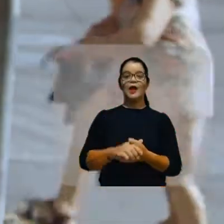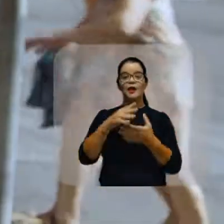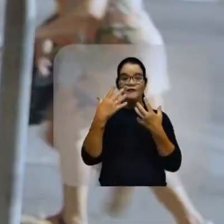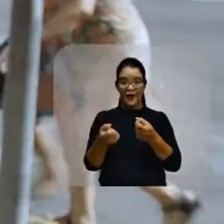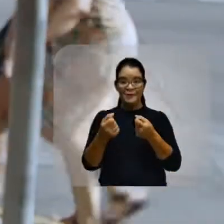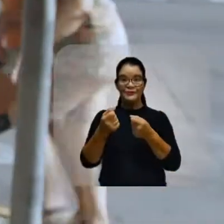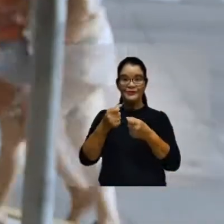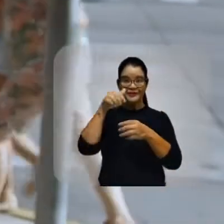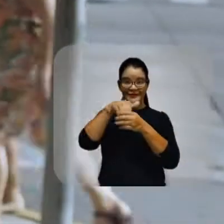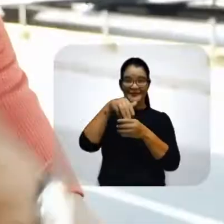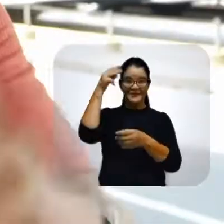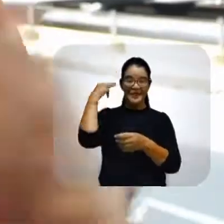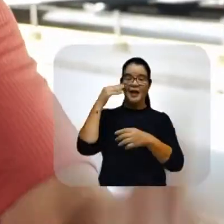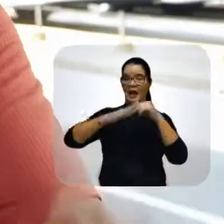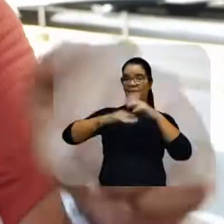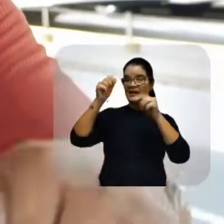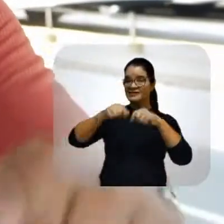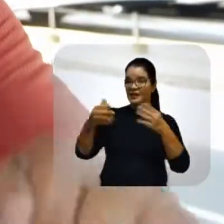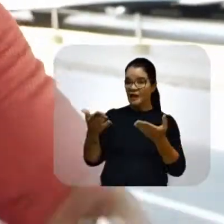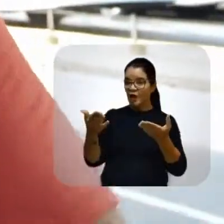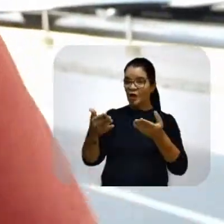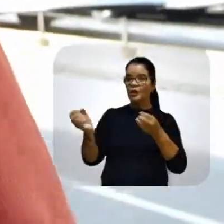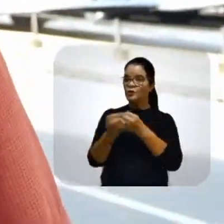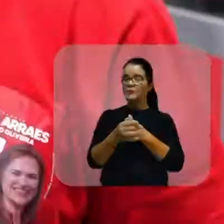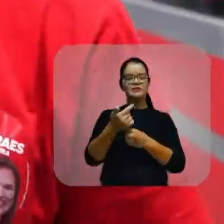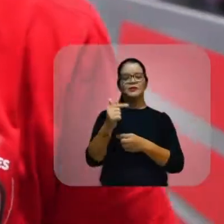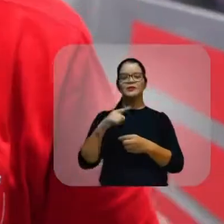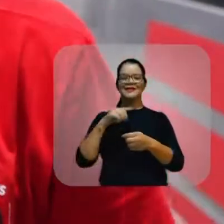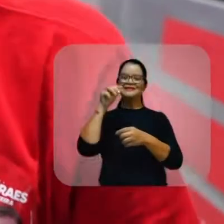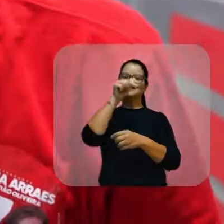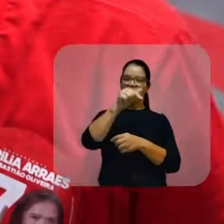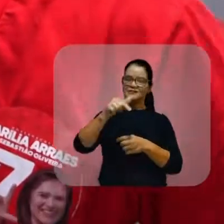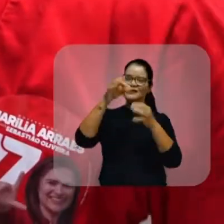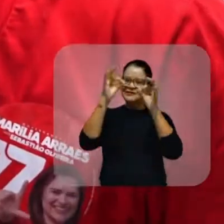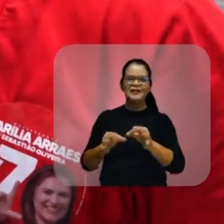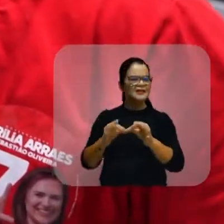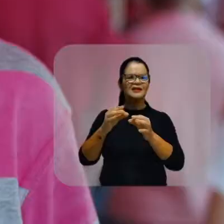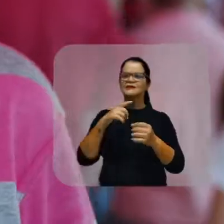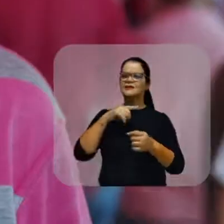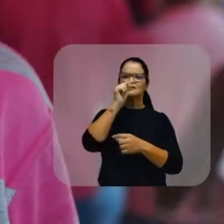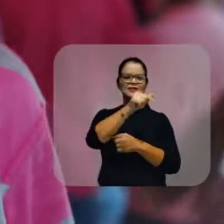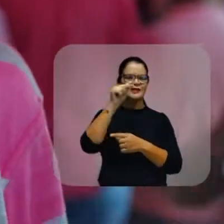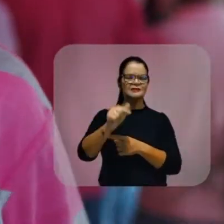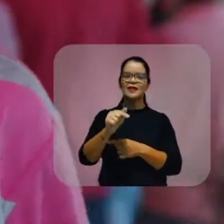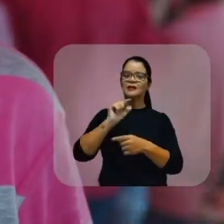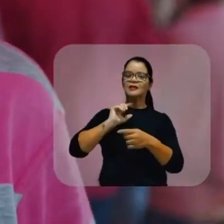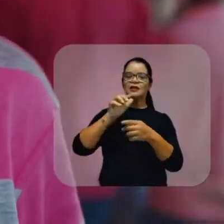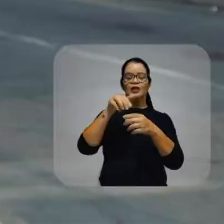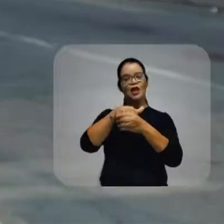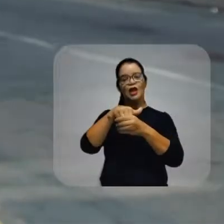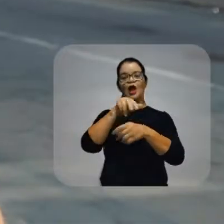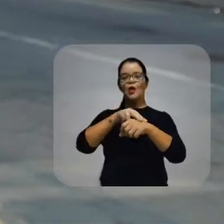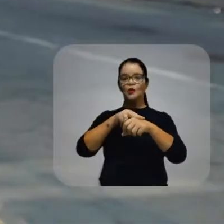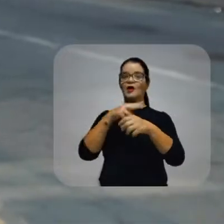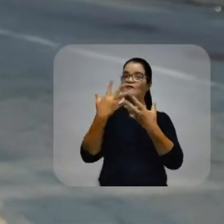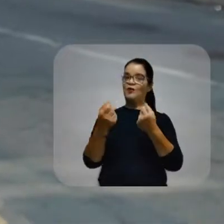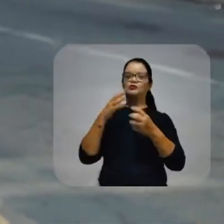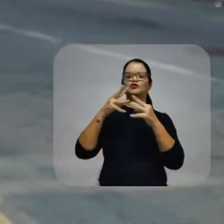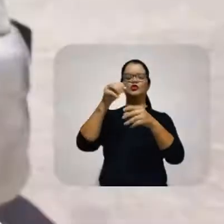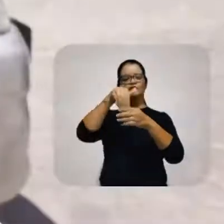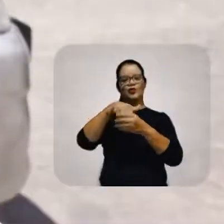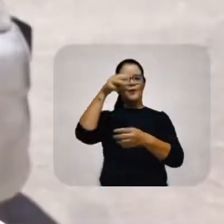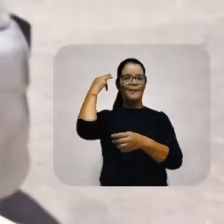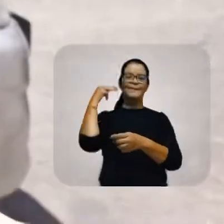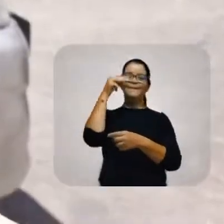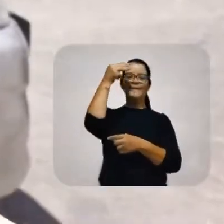Bora Marília? Mais capacidade que ela atualmente agora tem não 7 e 7 com certeza absoluta É 7 e 7 na urna Onde está o Marília esse